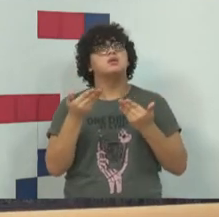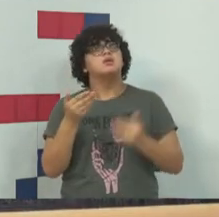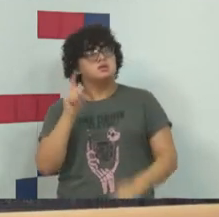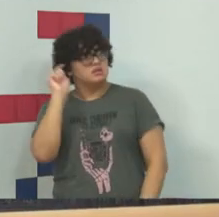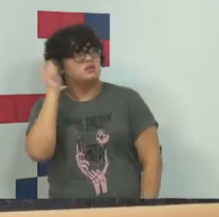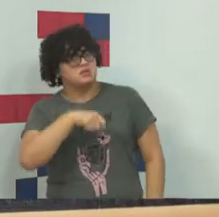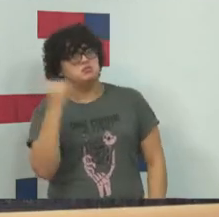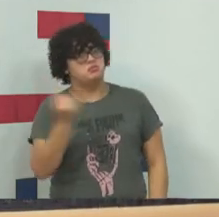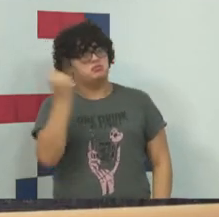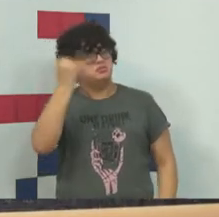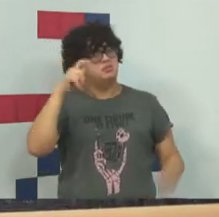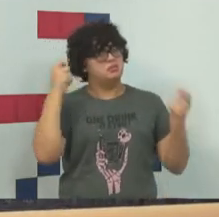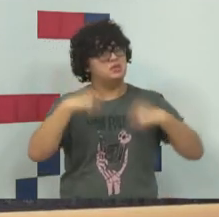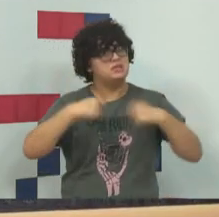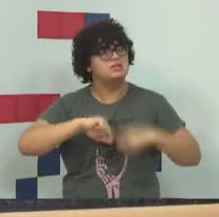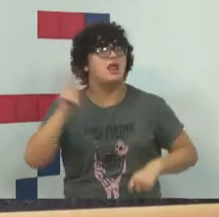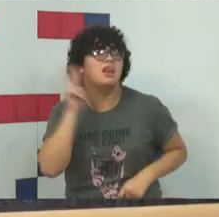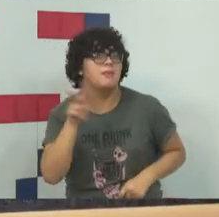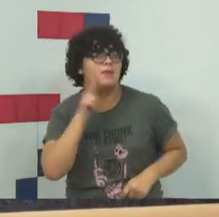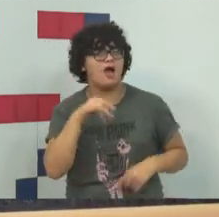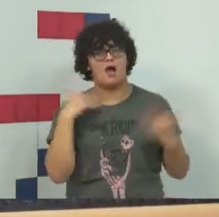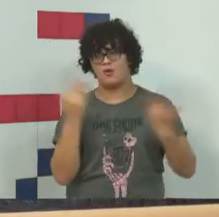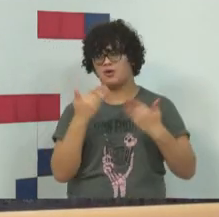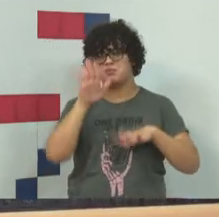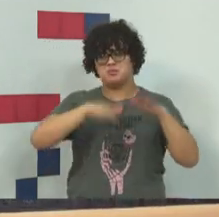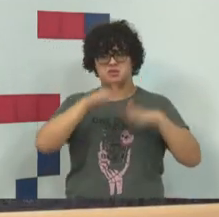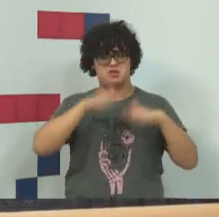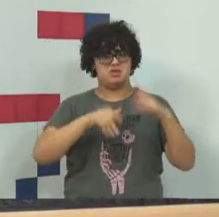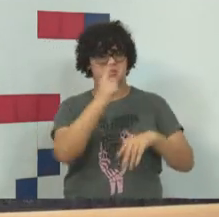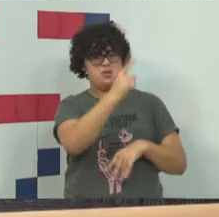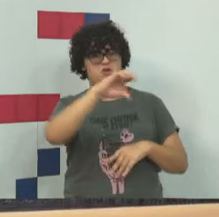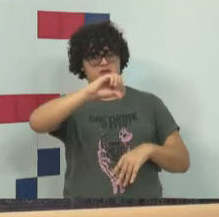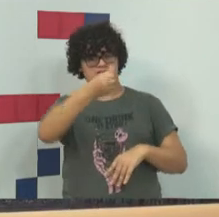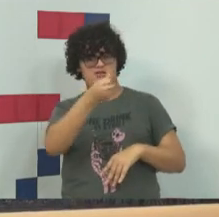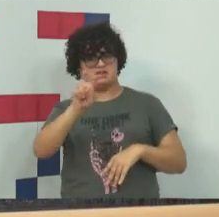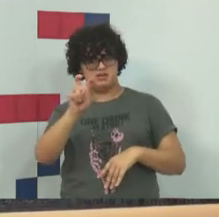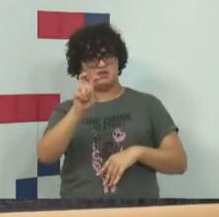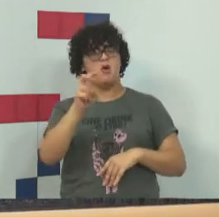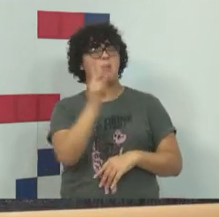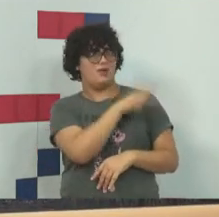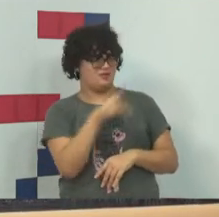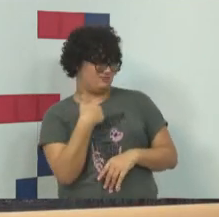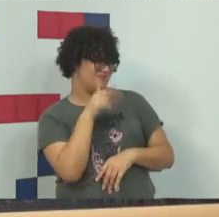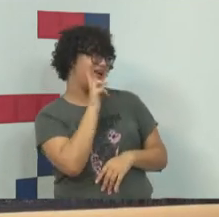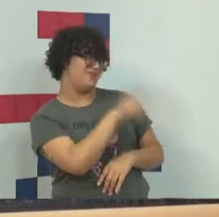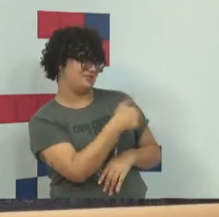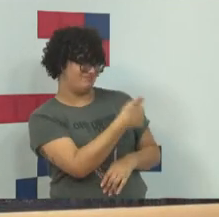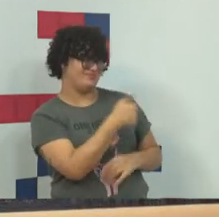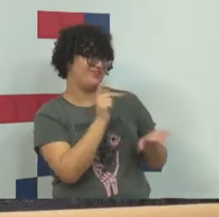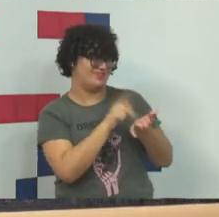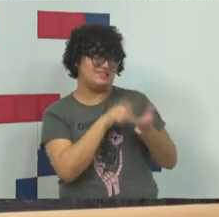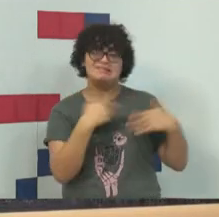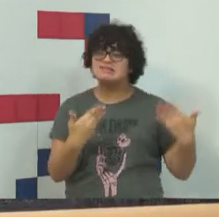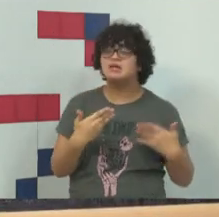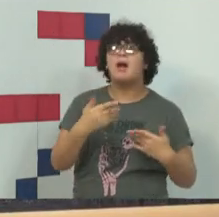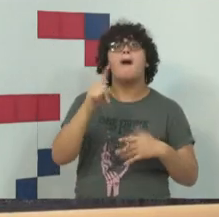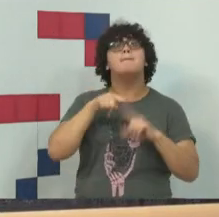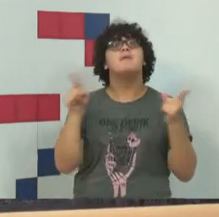muito importante que a gente lembre que, sim, é de 65, o professor tinha razão, mas vejam só o que dizia a legislação em